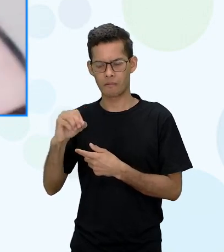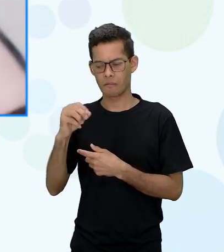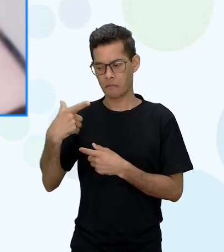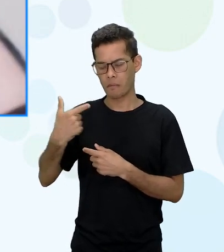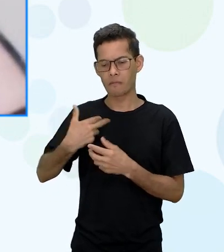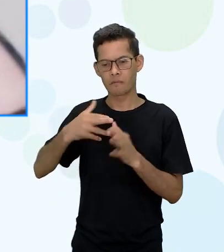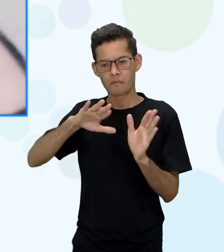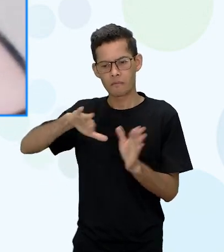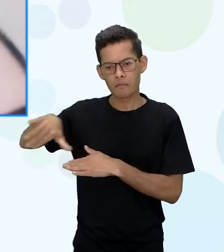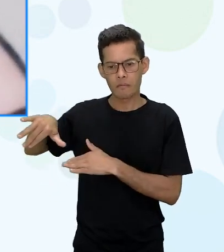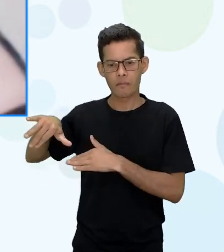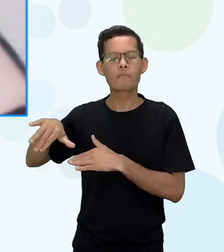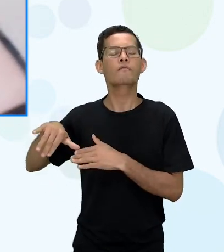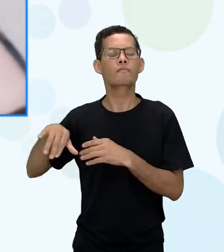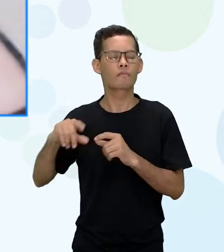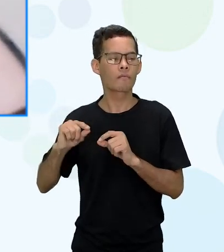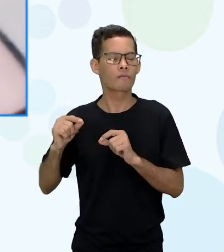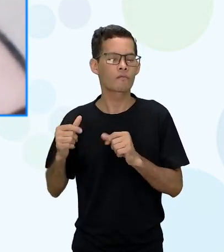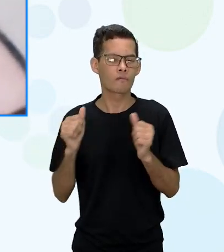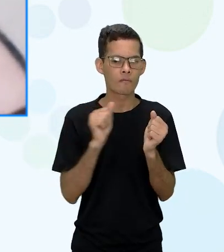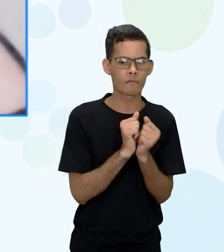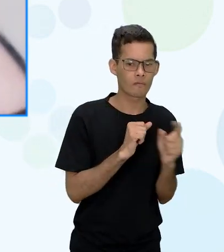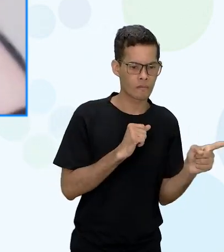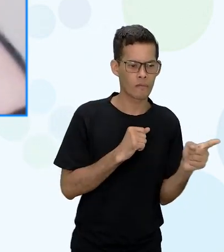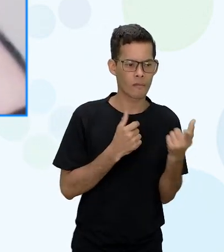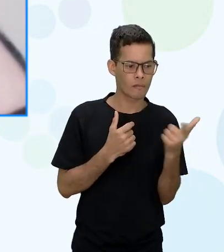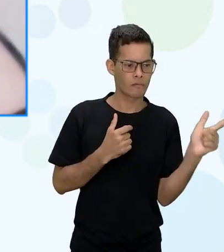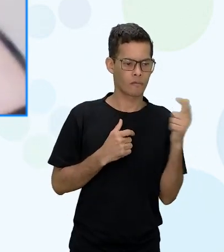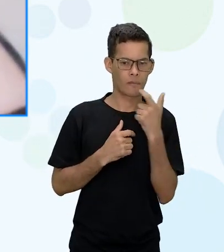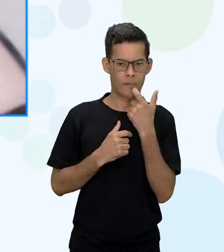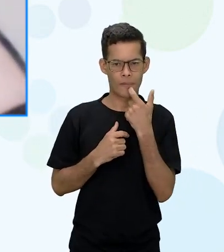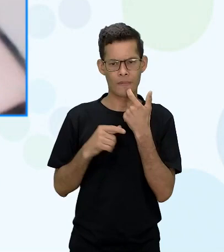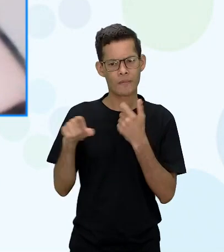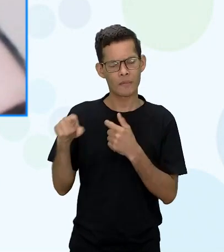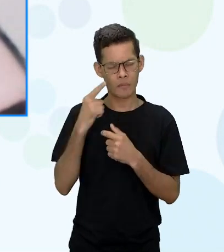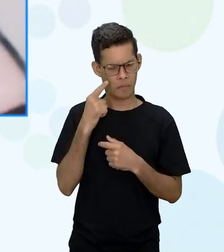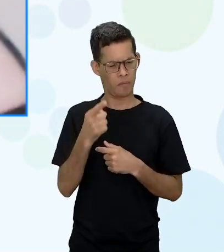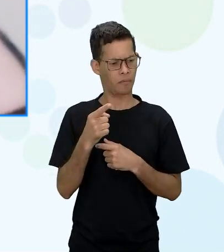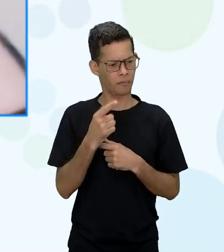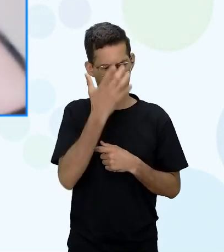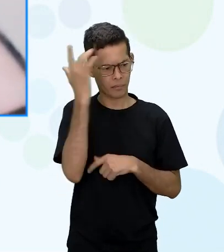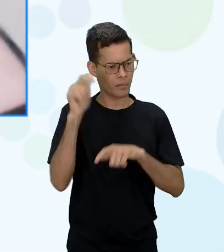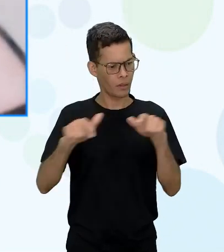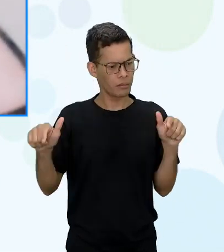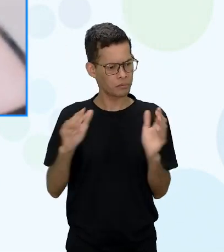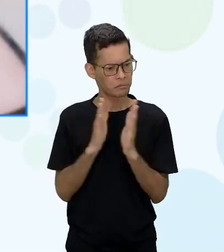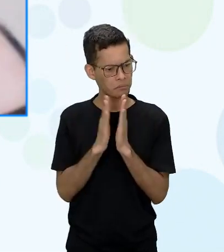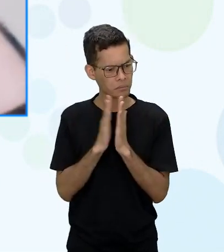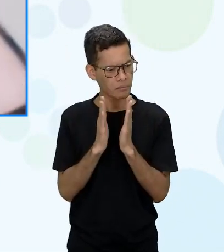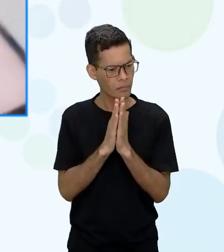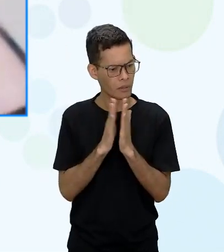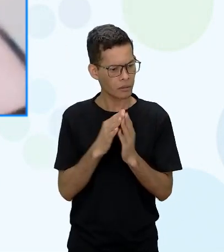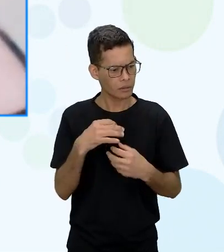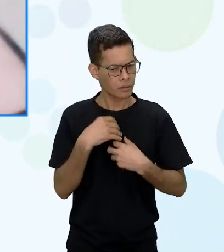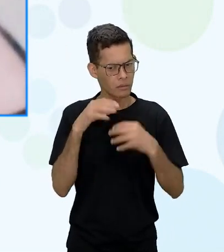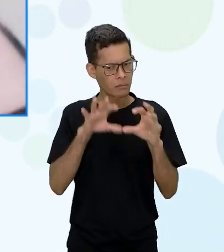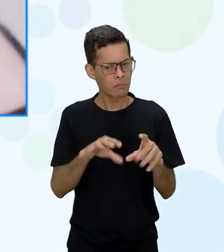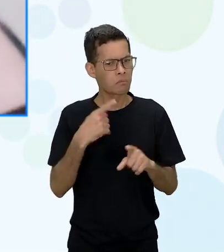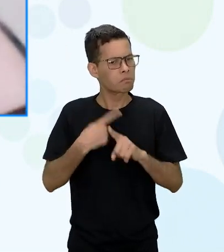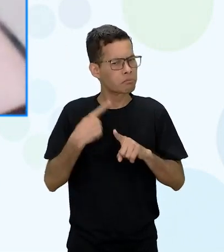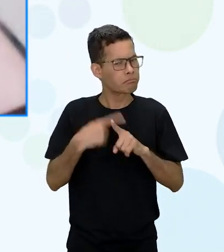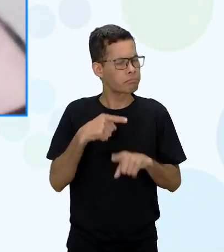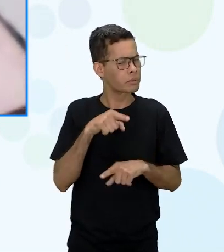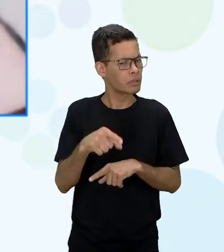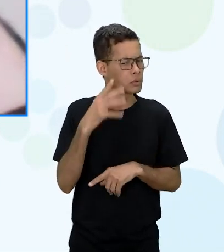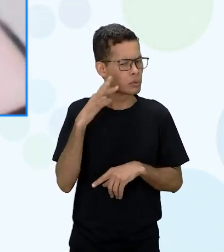com a questão do cristianismo e ela nem aceitava porque que orava que rezava daquele jeito né porque que tinha que ser daquele jeito